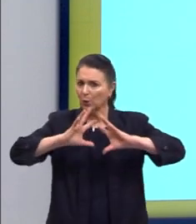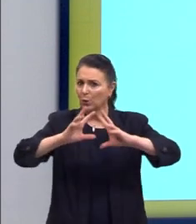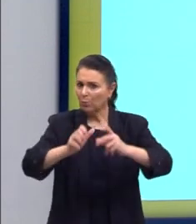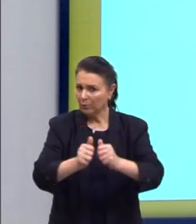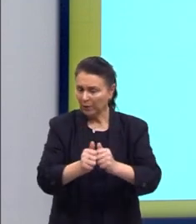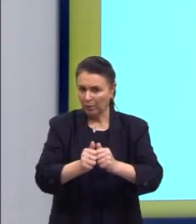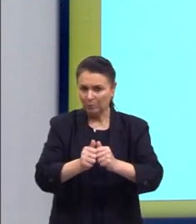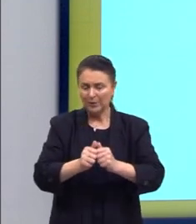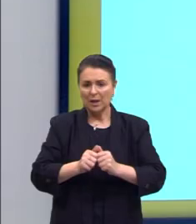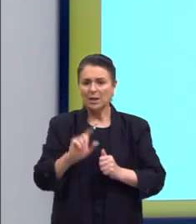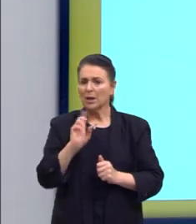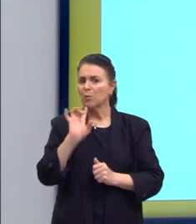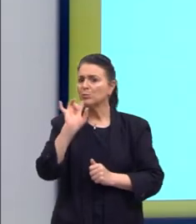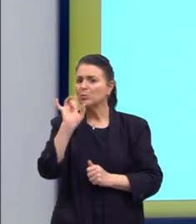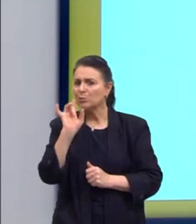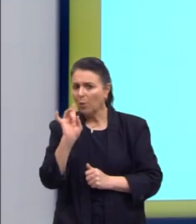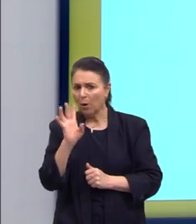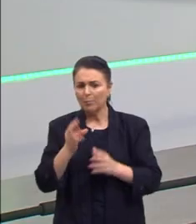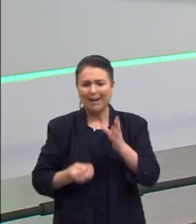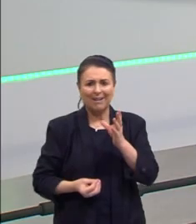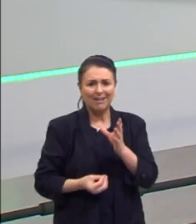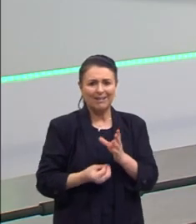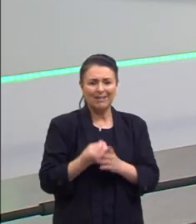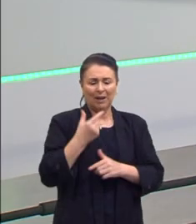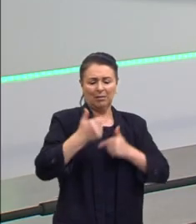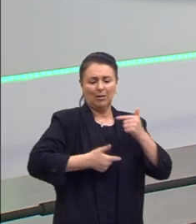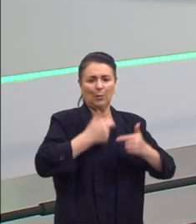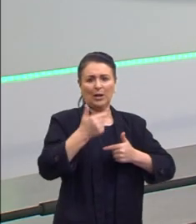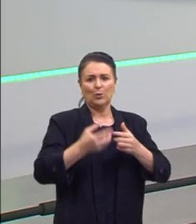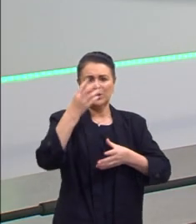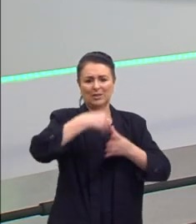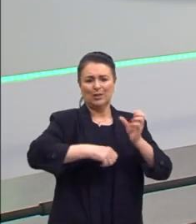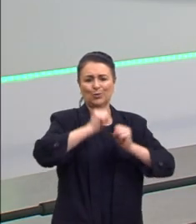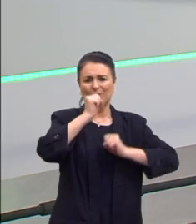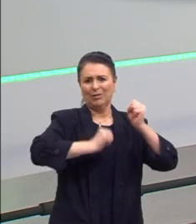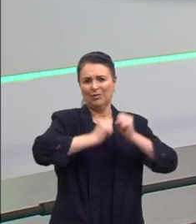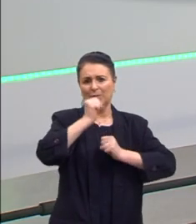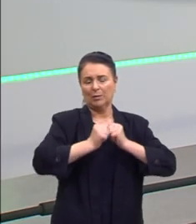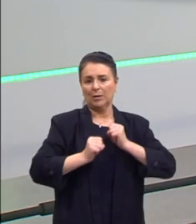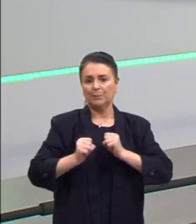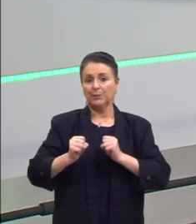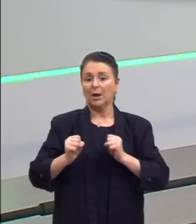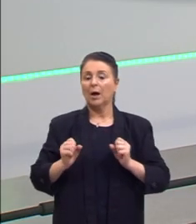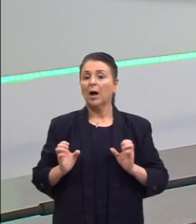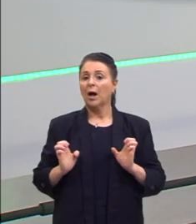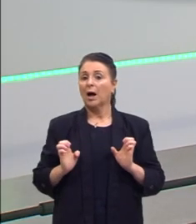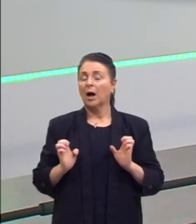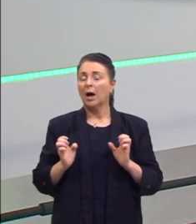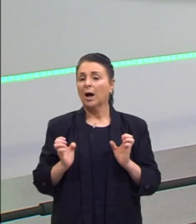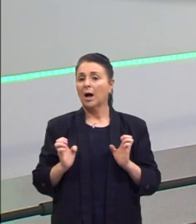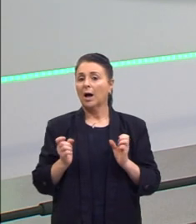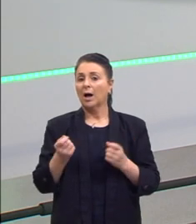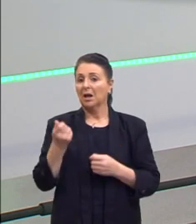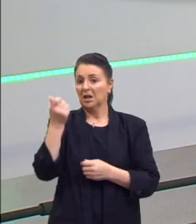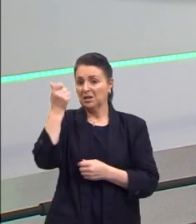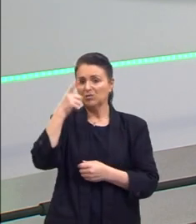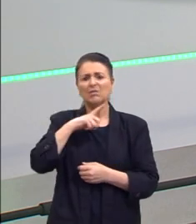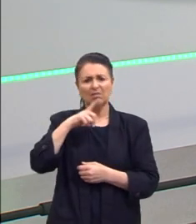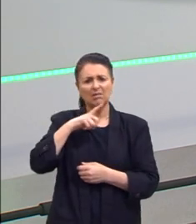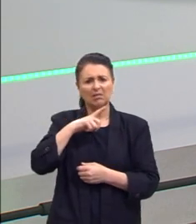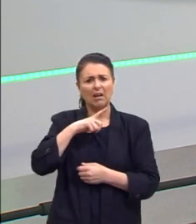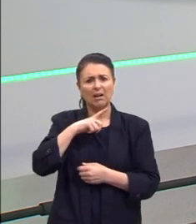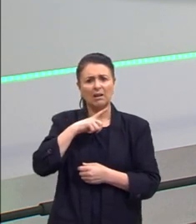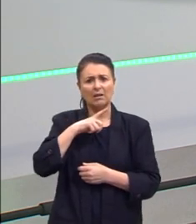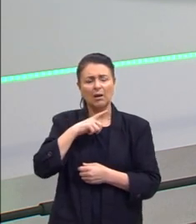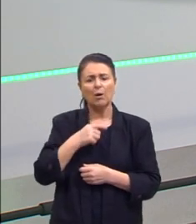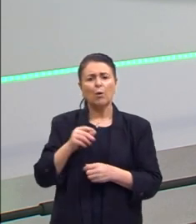não fosse só para criar trabalhadores de fábrica. E ela dizia, a elite recebe uma educação completa. E os